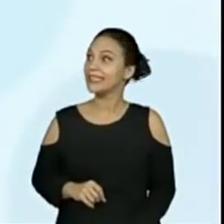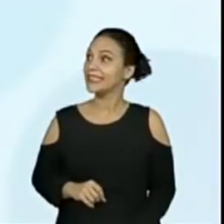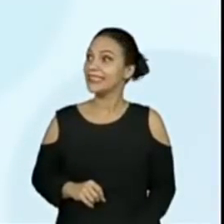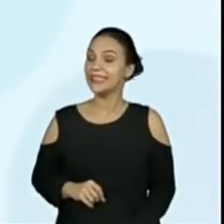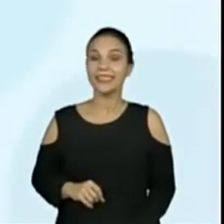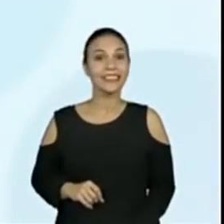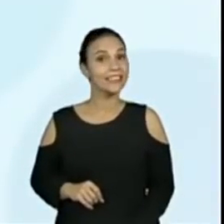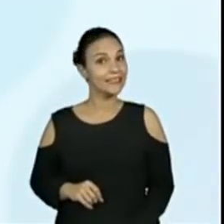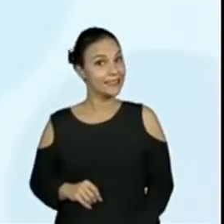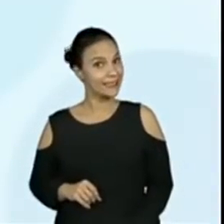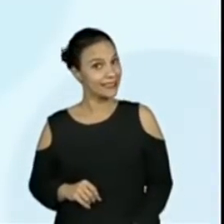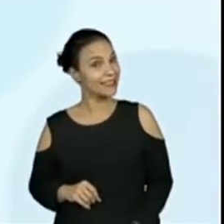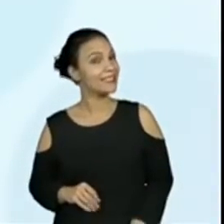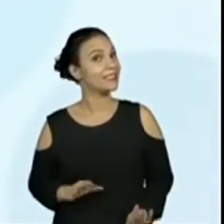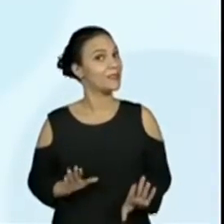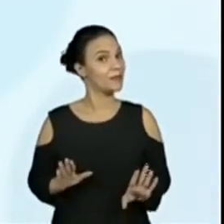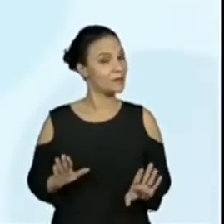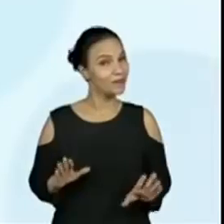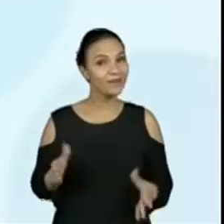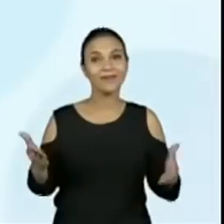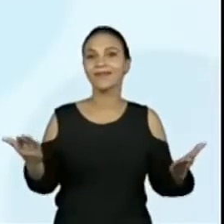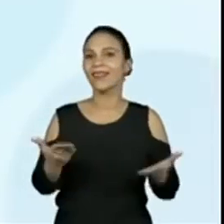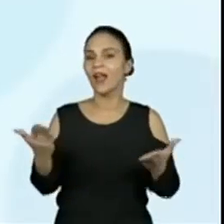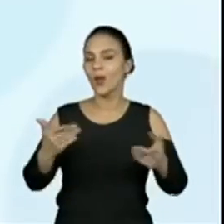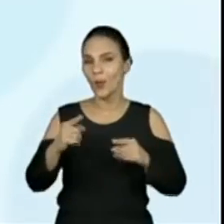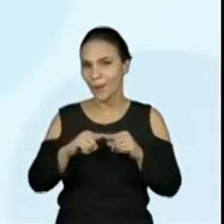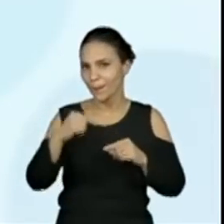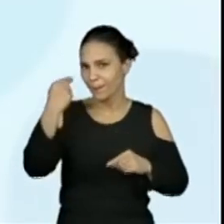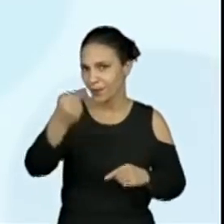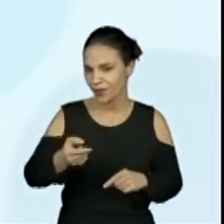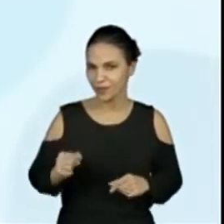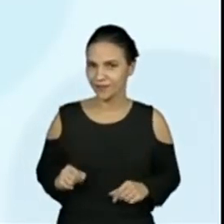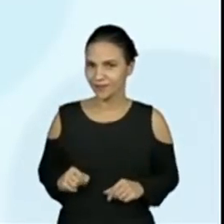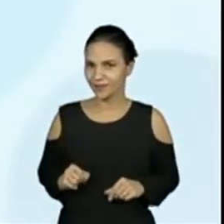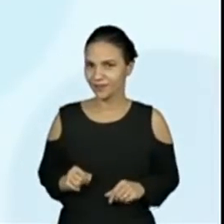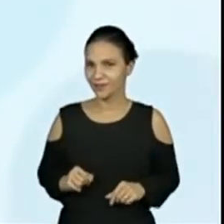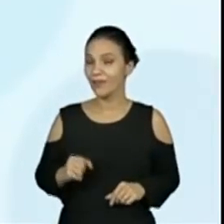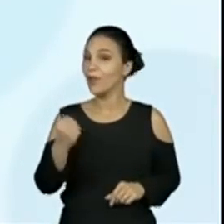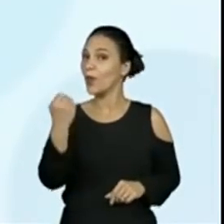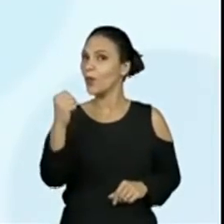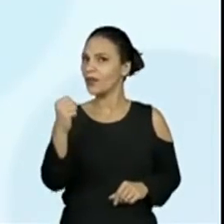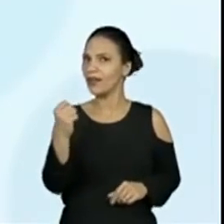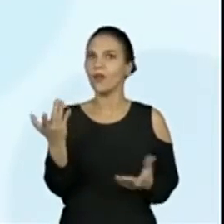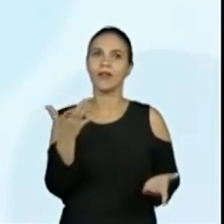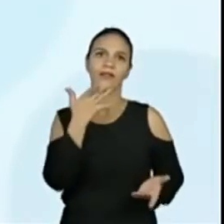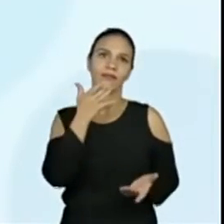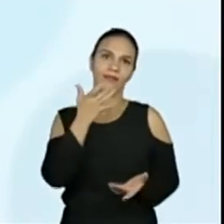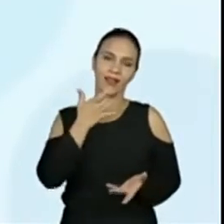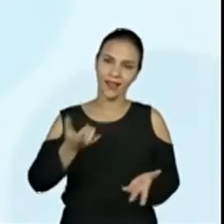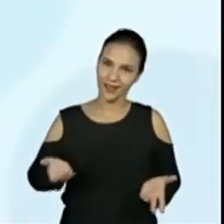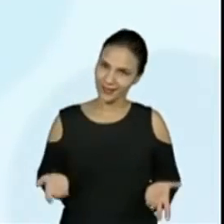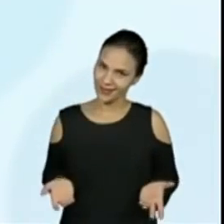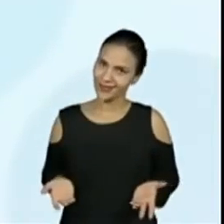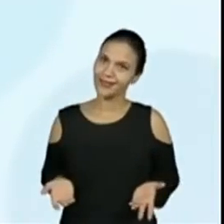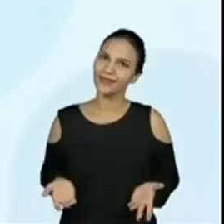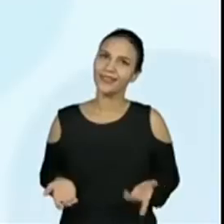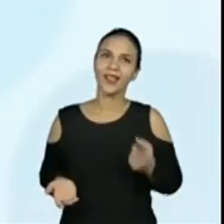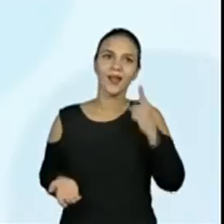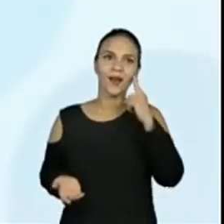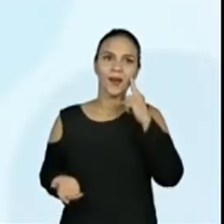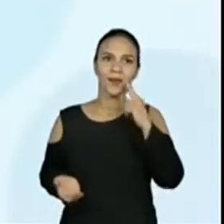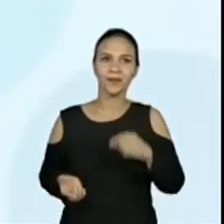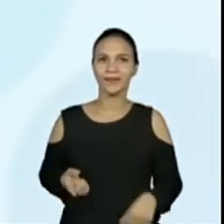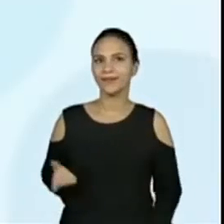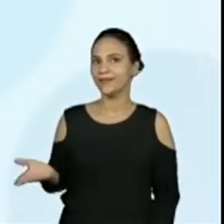Muito bom. Agora vamos para o próximo. Oitavo enigma. Está fácil esse, hein? É esse aqui